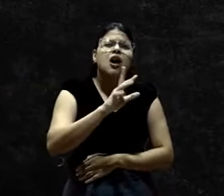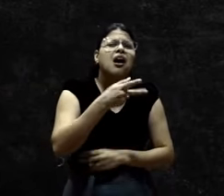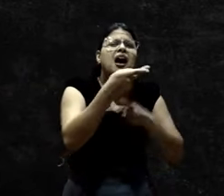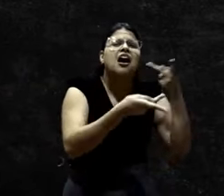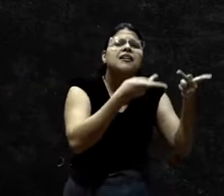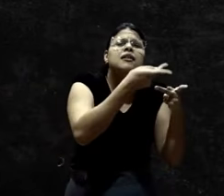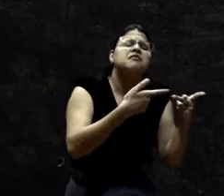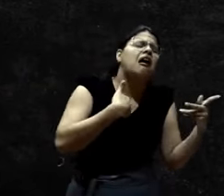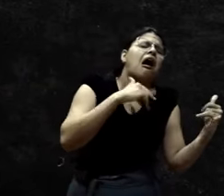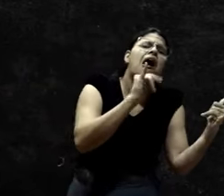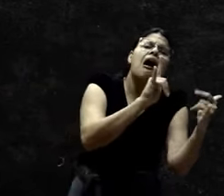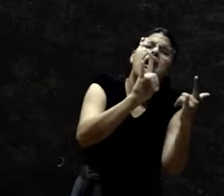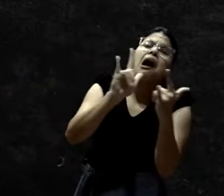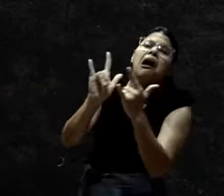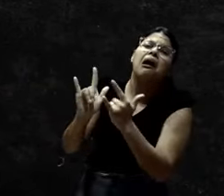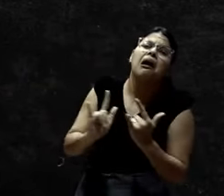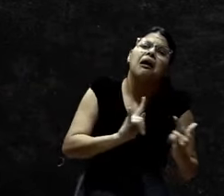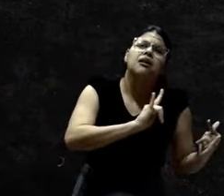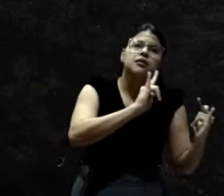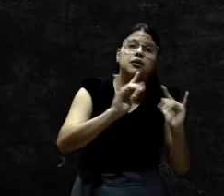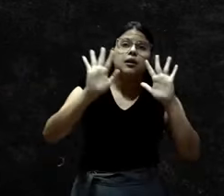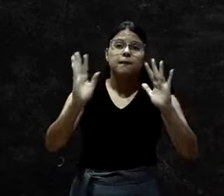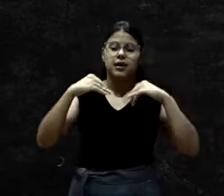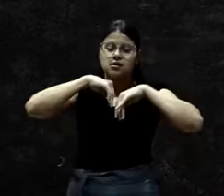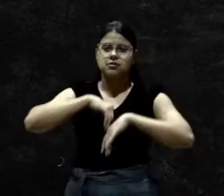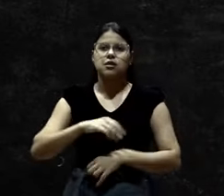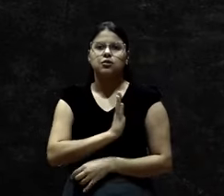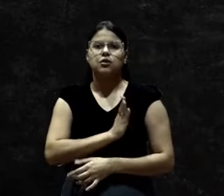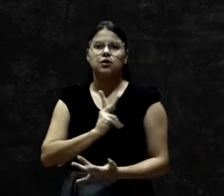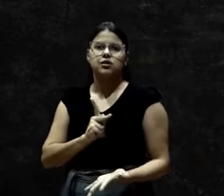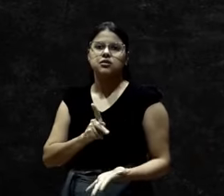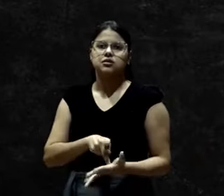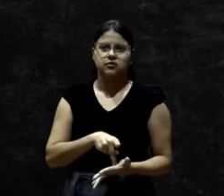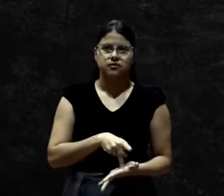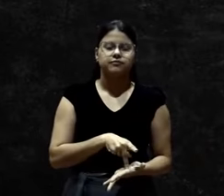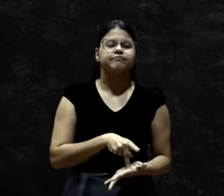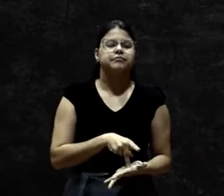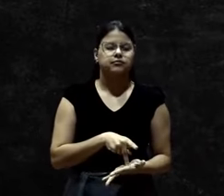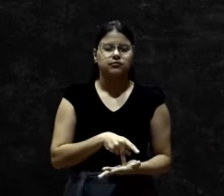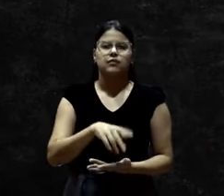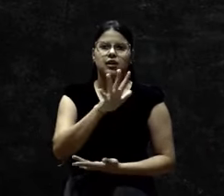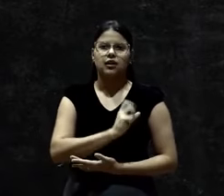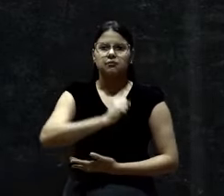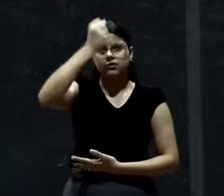Nem de boca para fora. Mas de fato. E de verdade.